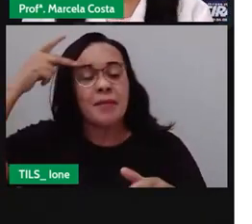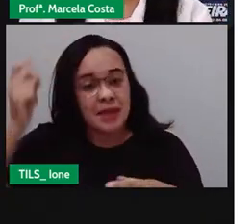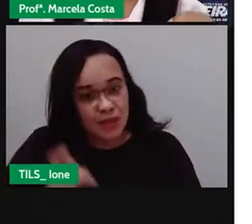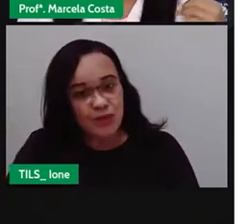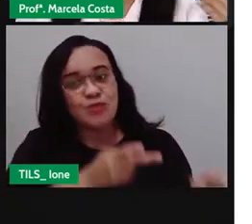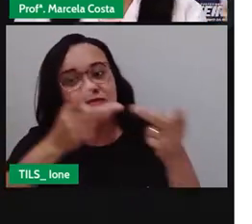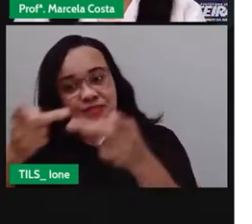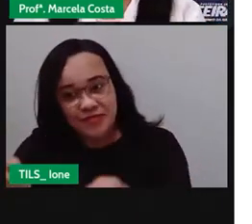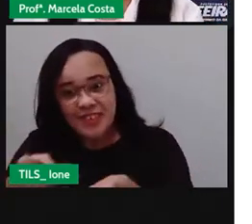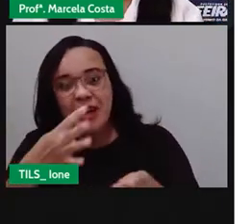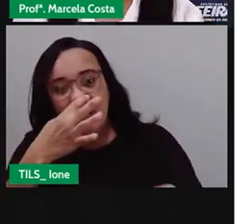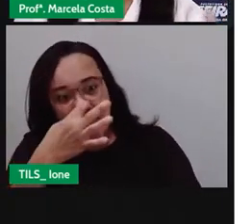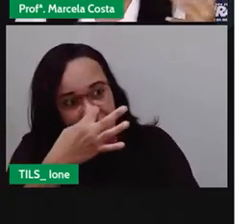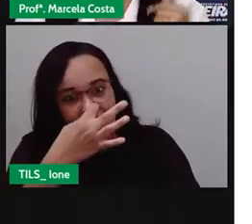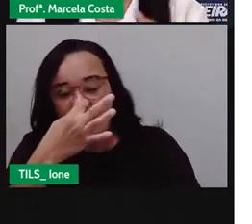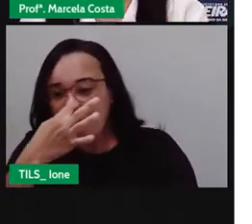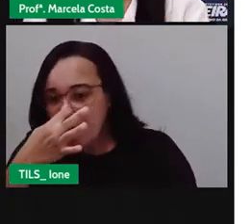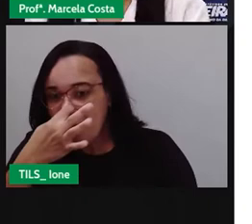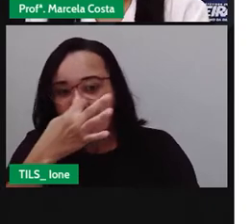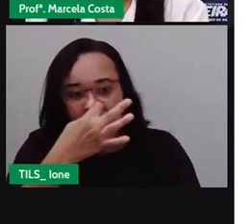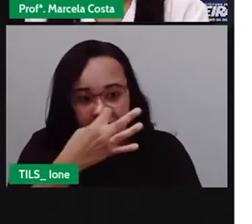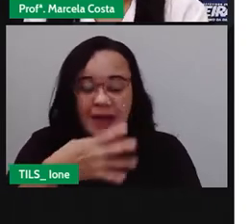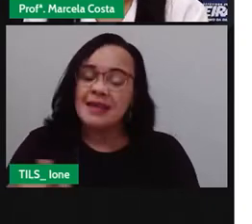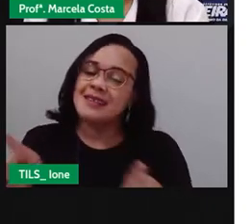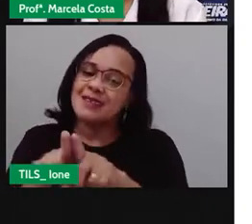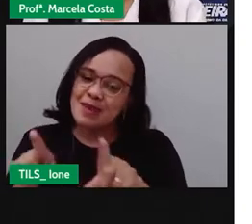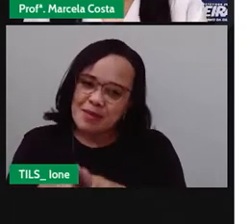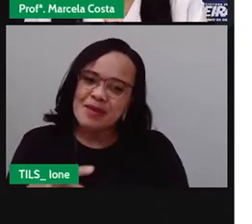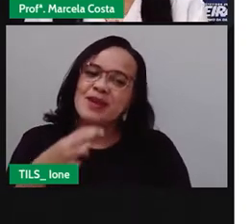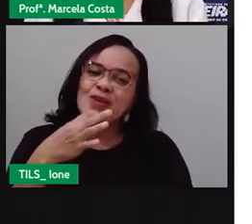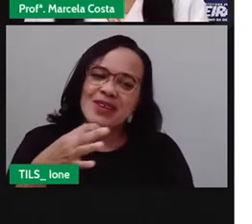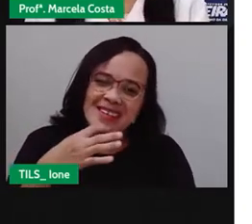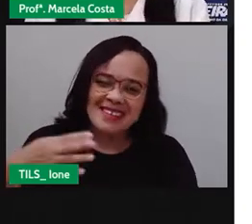turistas que vêm conhecer Feira de Santana.